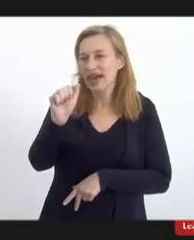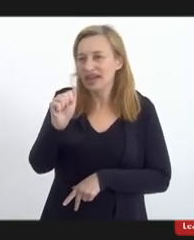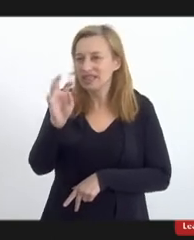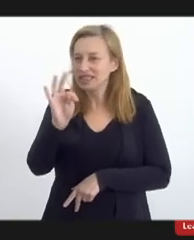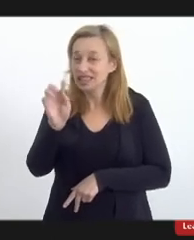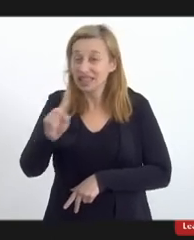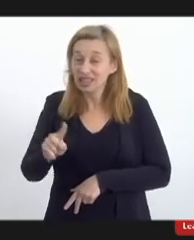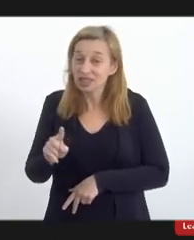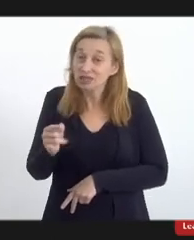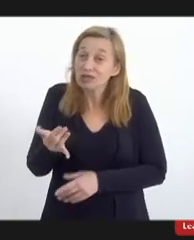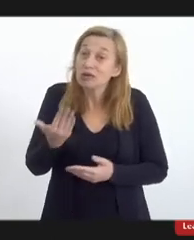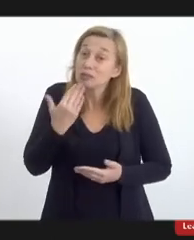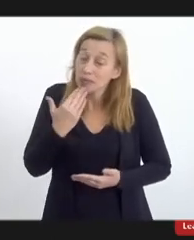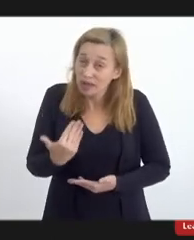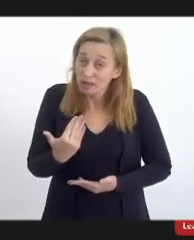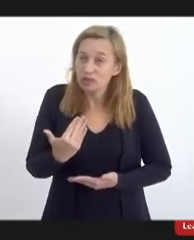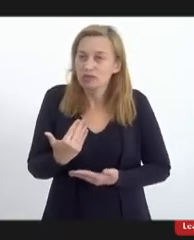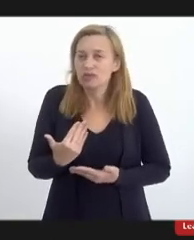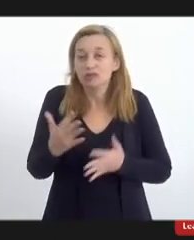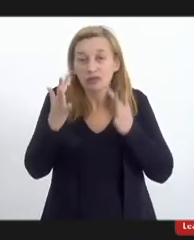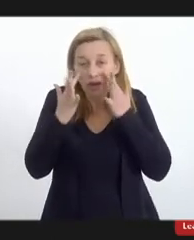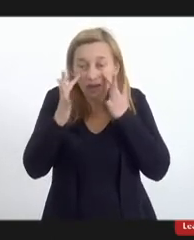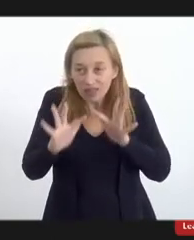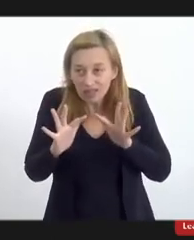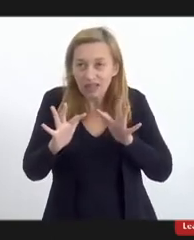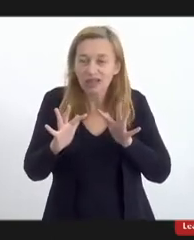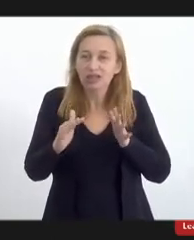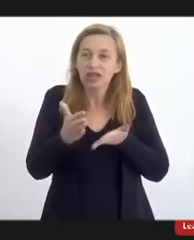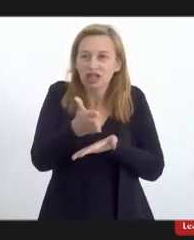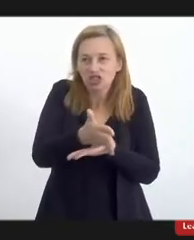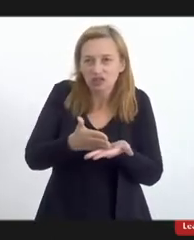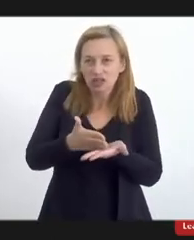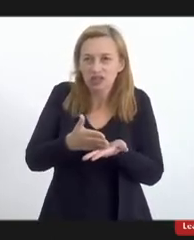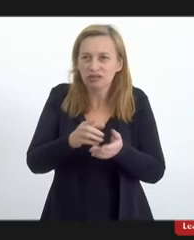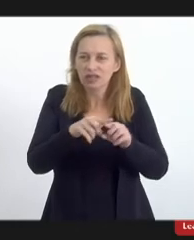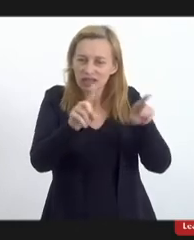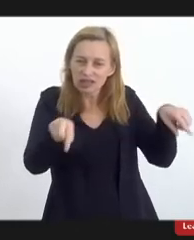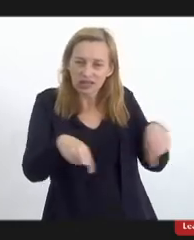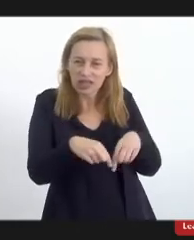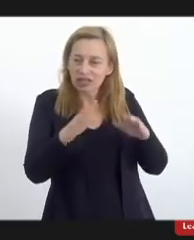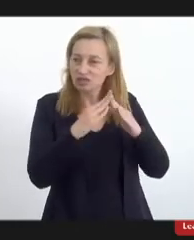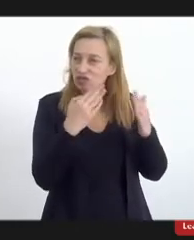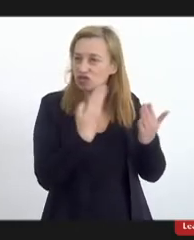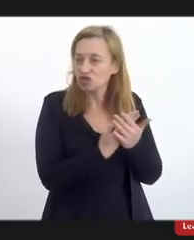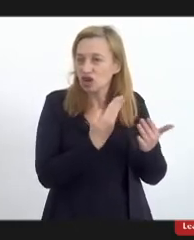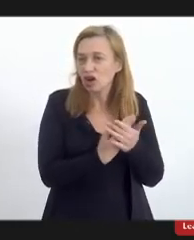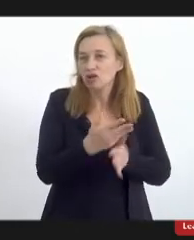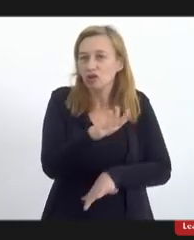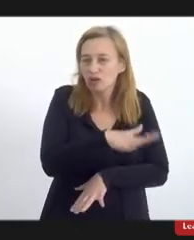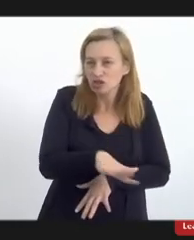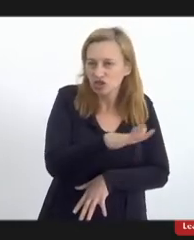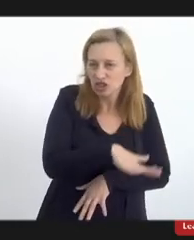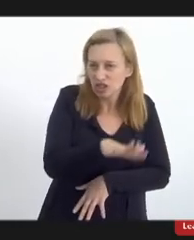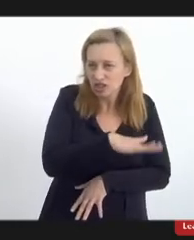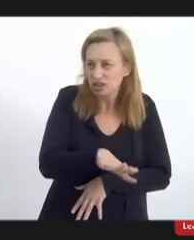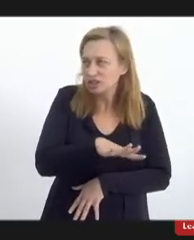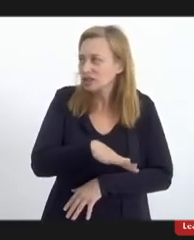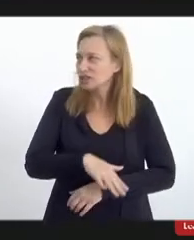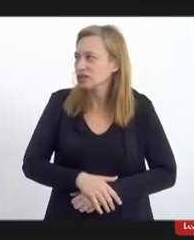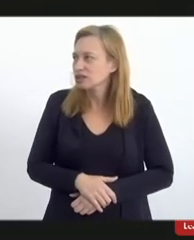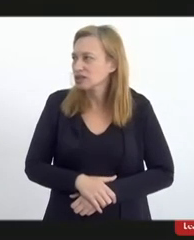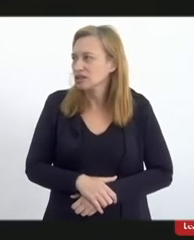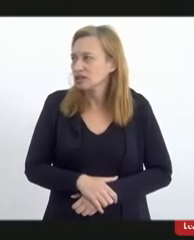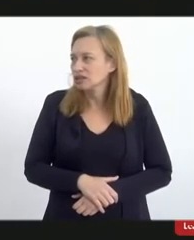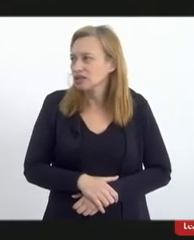por favor ficar atento a divisão nas salas de aula com as crianças de um lado religiosas de outro